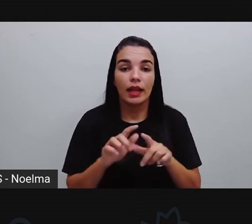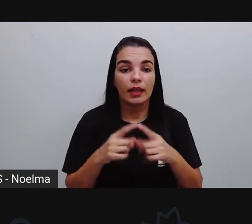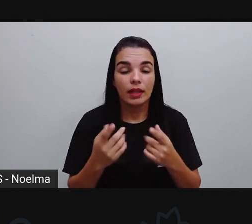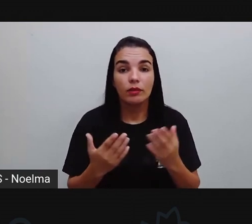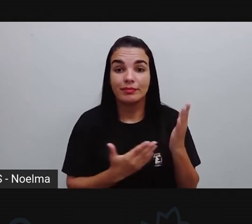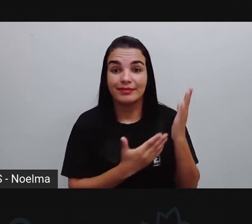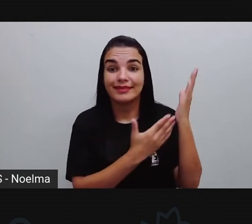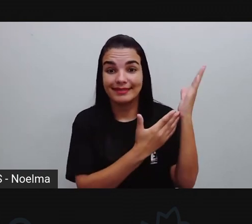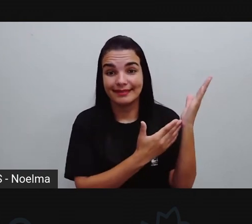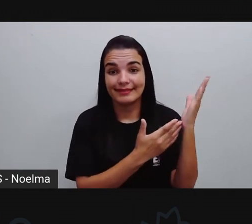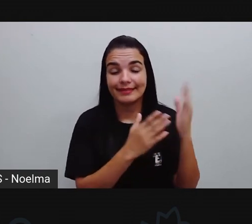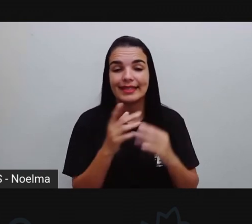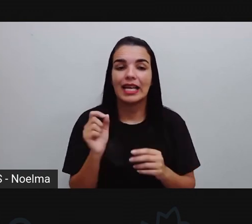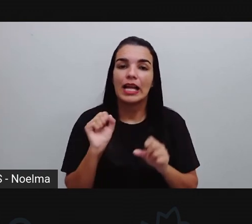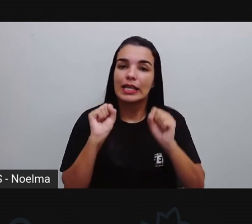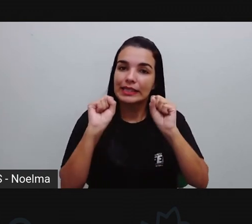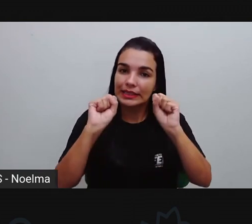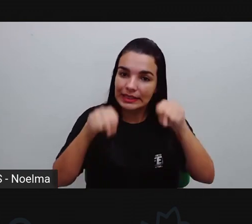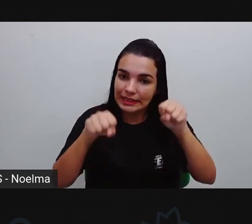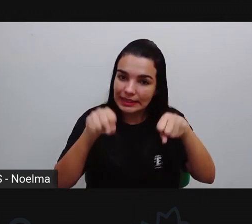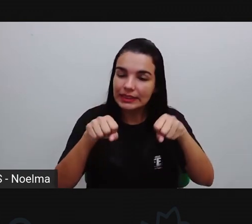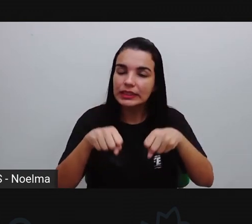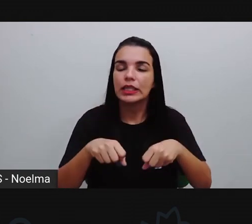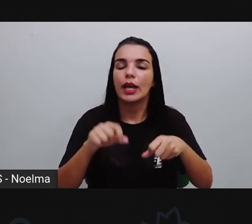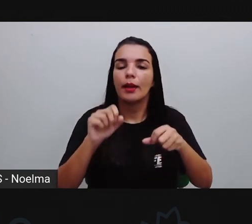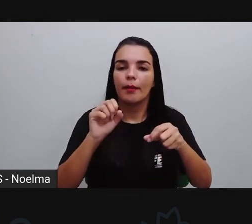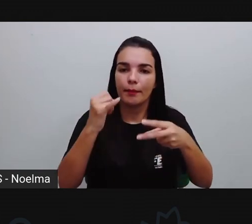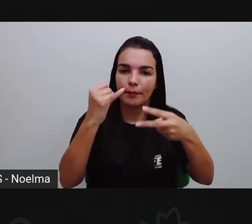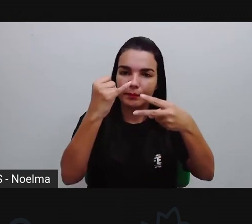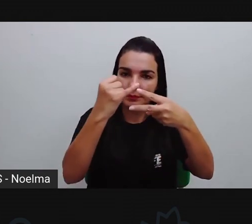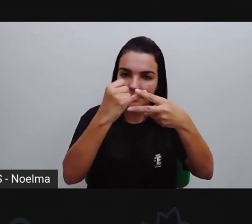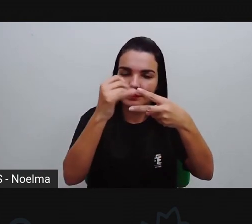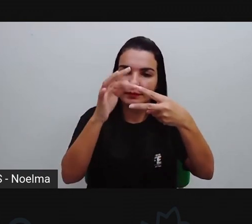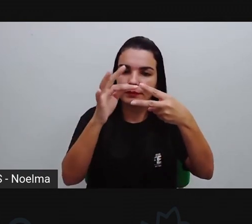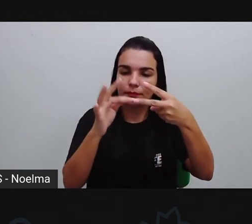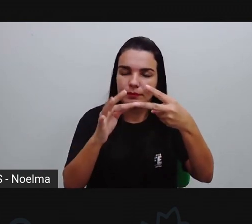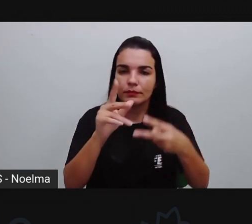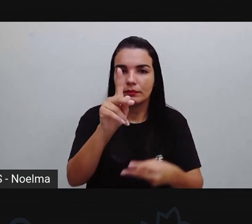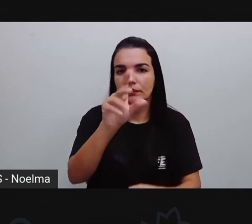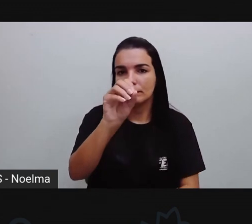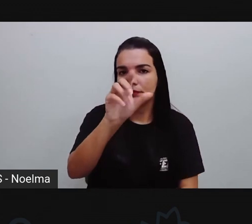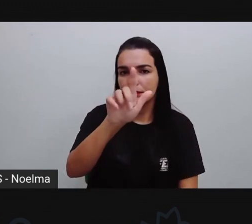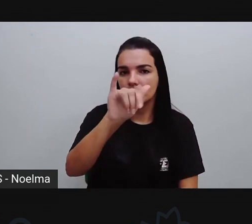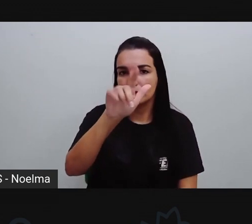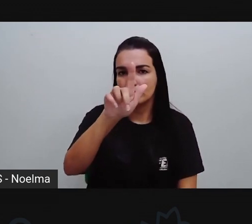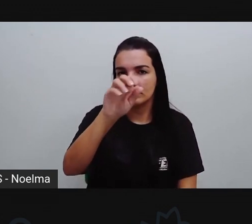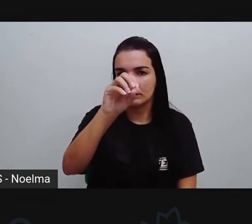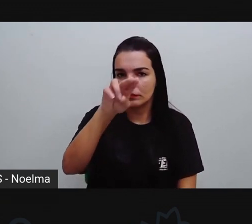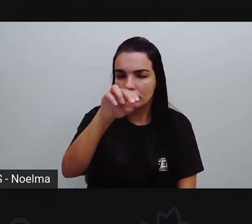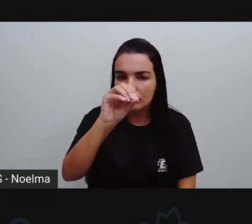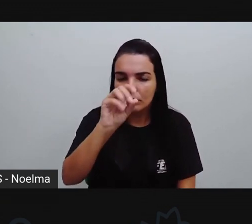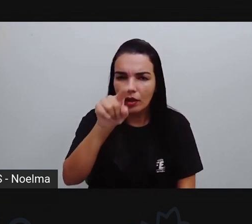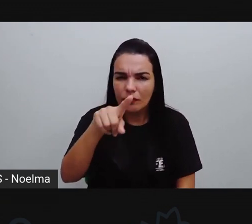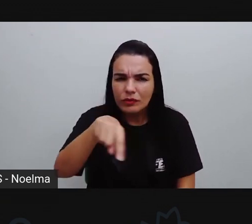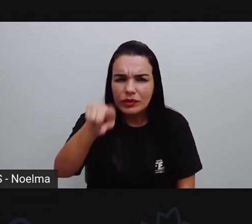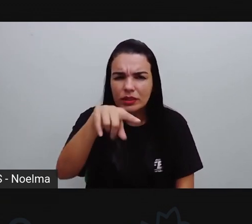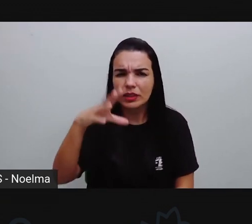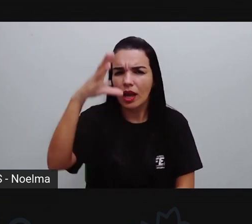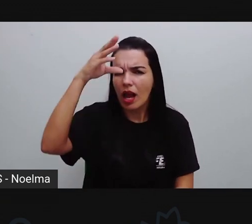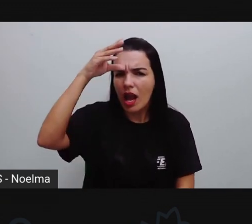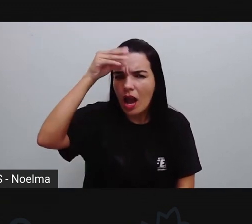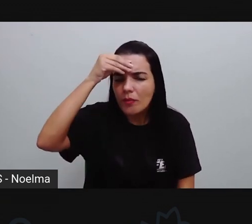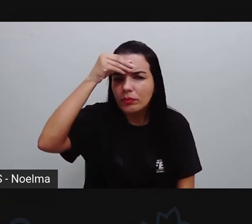essa figura, ela pode ser classificada como um polígono. Vocês conseguiram compreender a diferença de figura